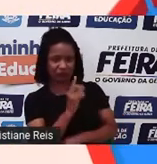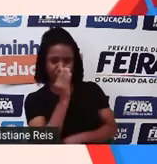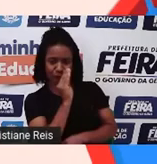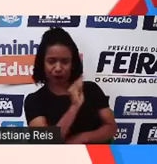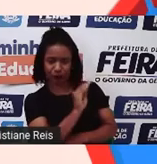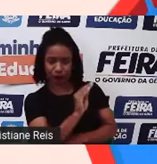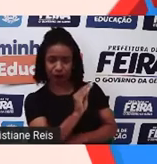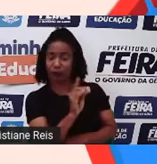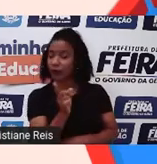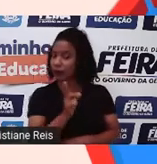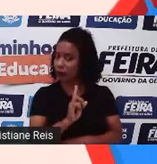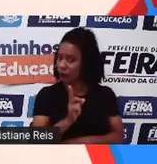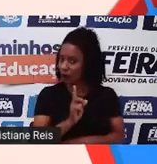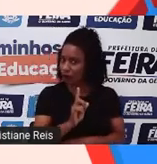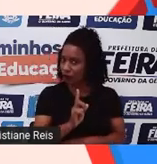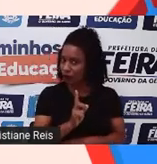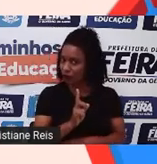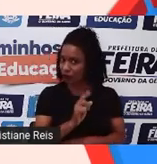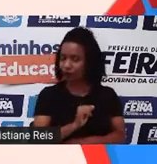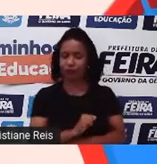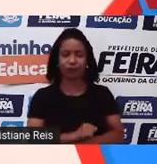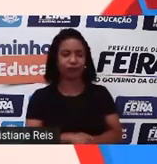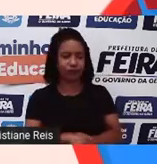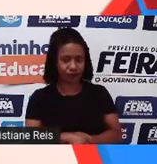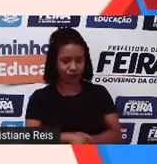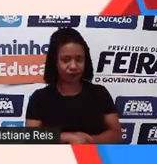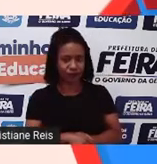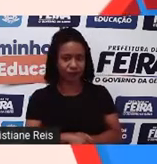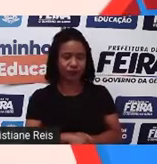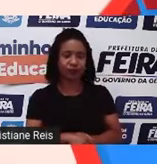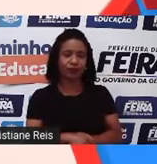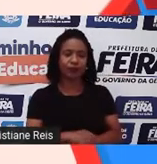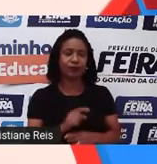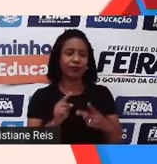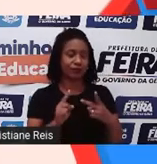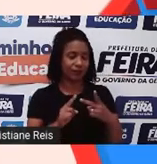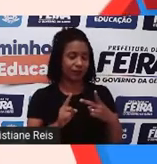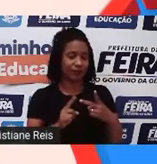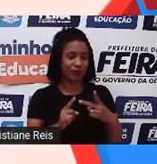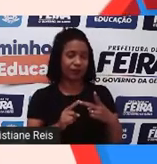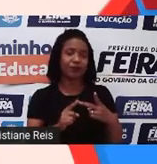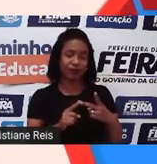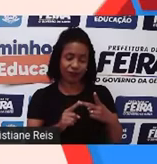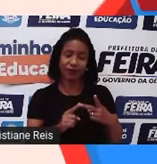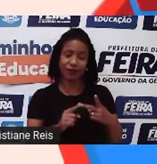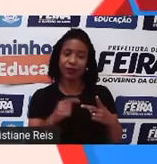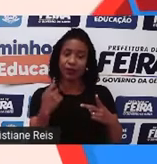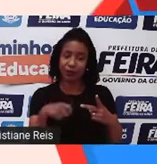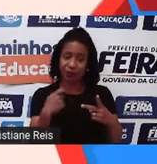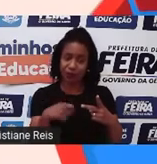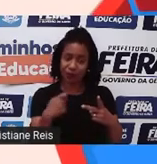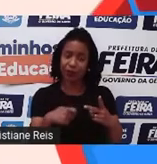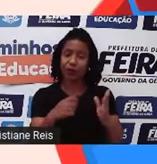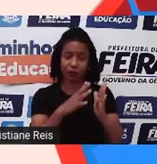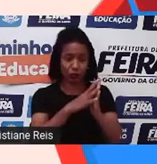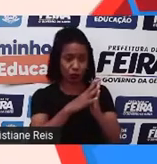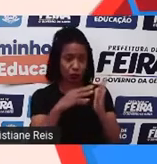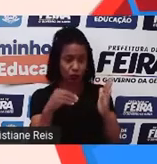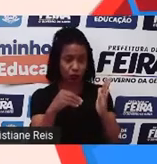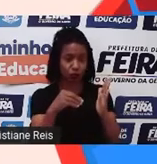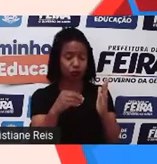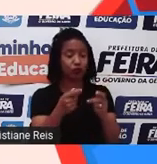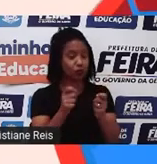Não, não, não. Essa também não é a nossa opção correta. Na verdade, a opção correta é você fazer um print, uma captura da tela